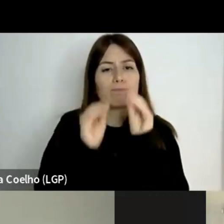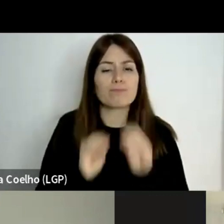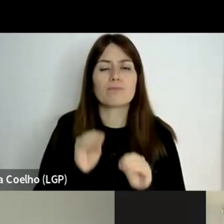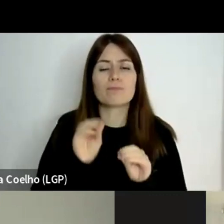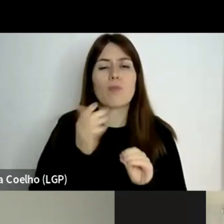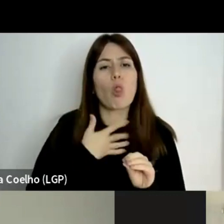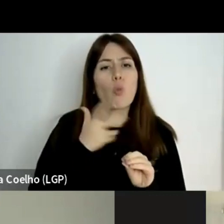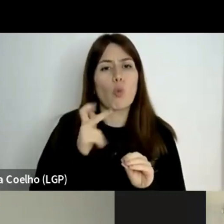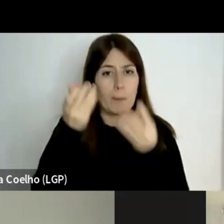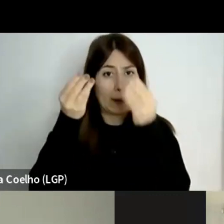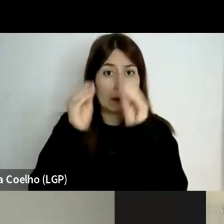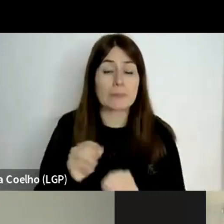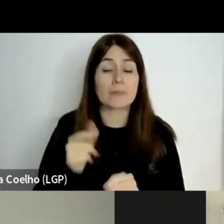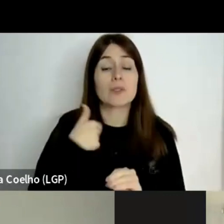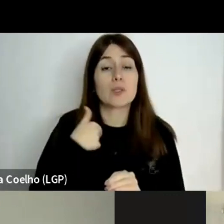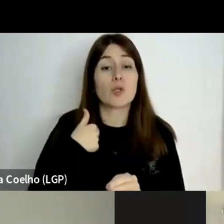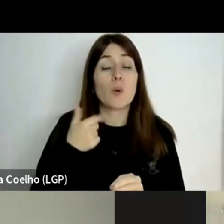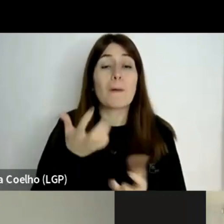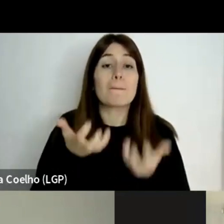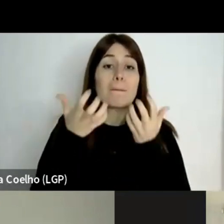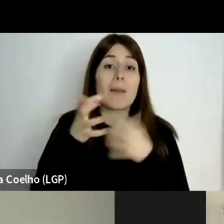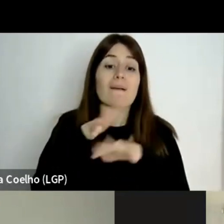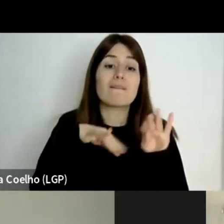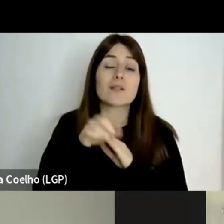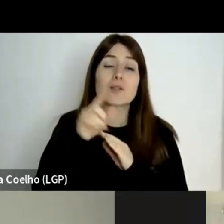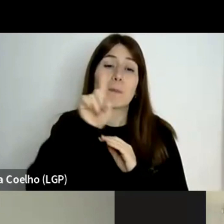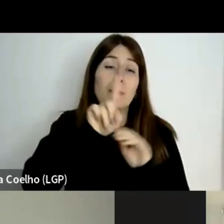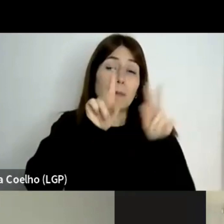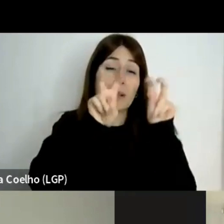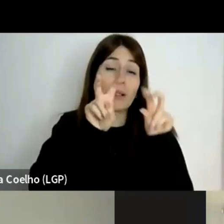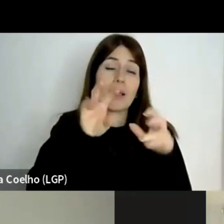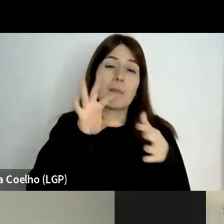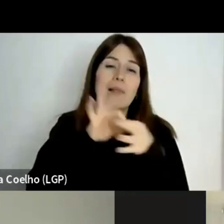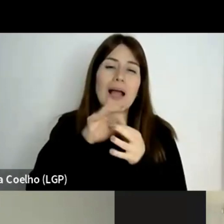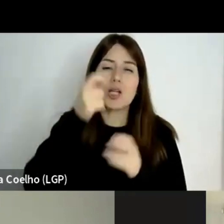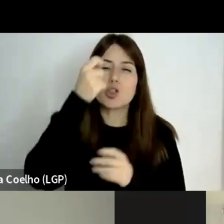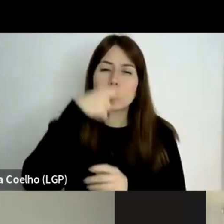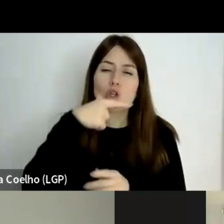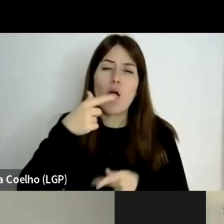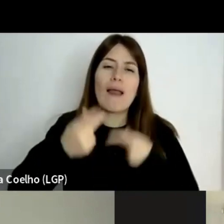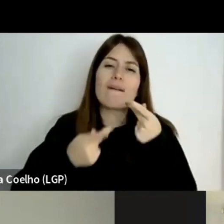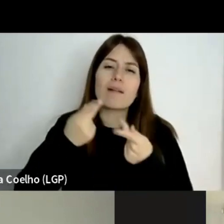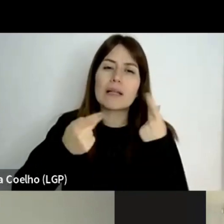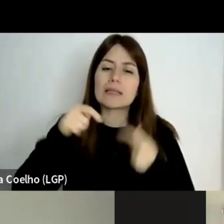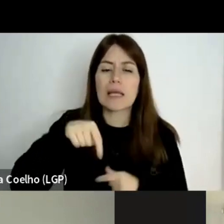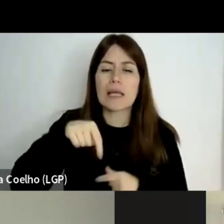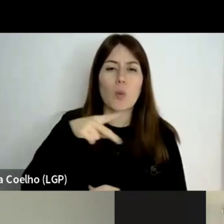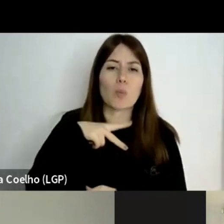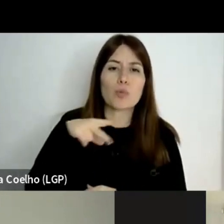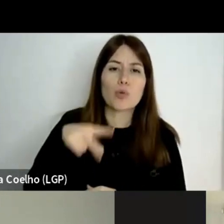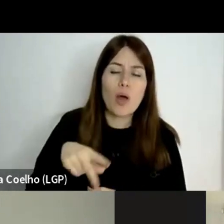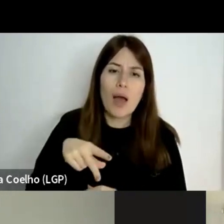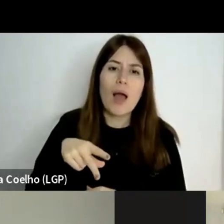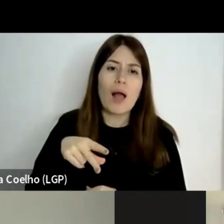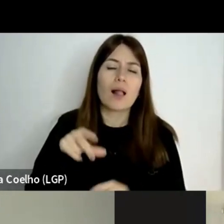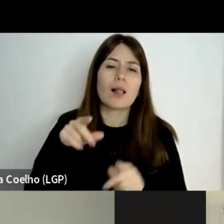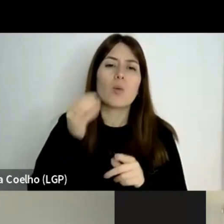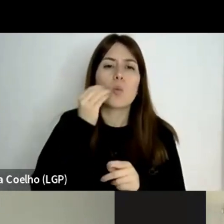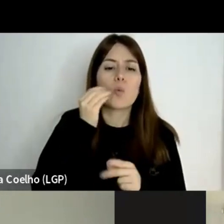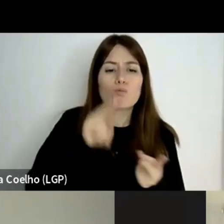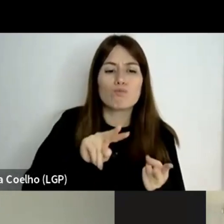fazer um primeiro capítulo sobre a história da avaliação em Portugal, portanto, da transição